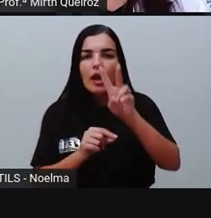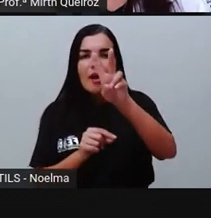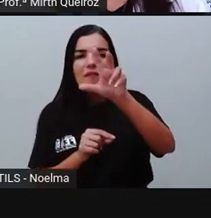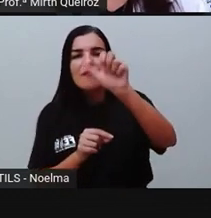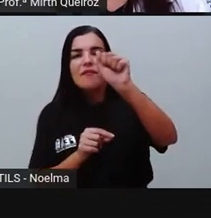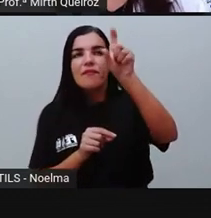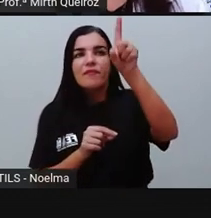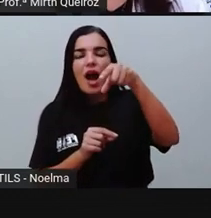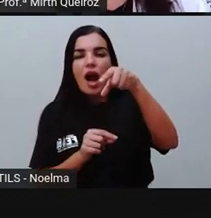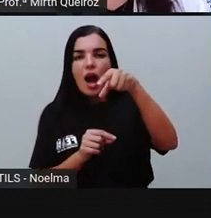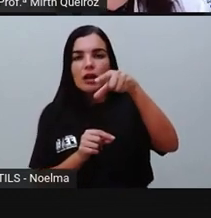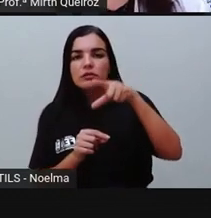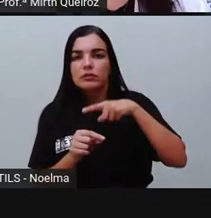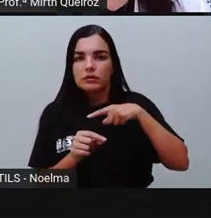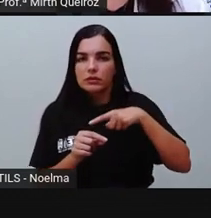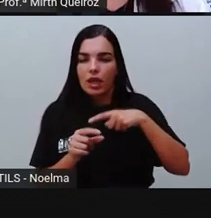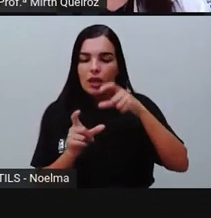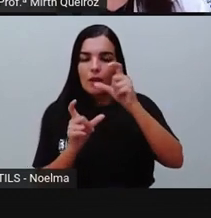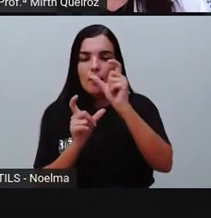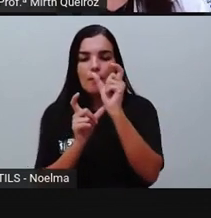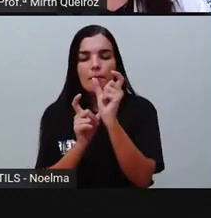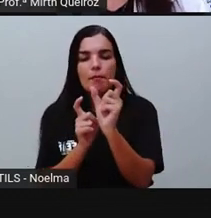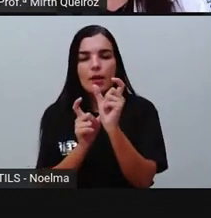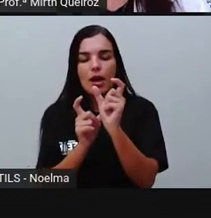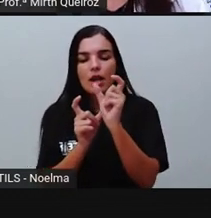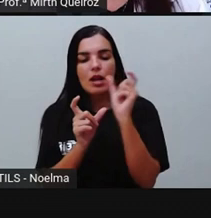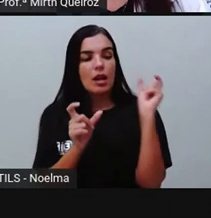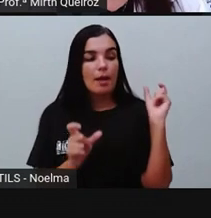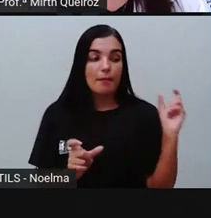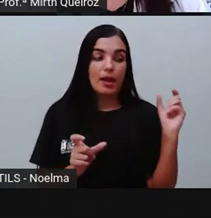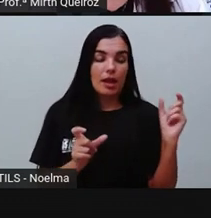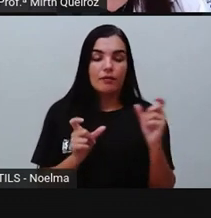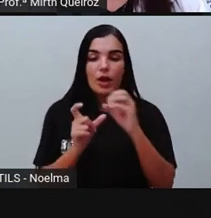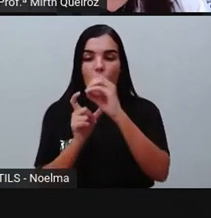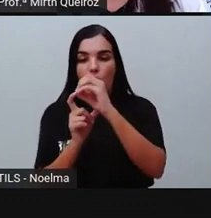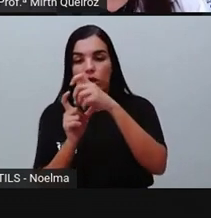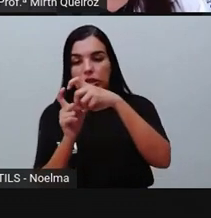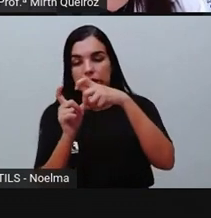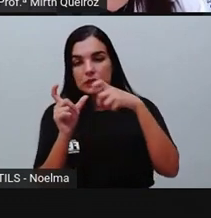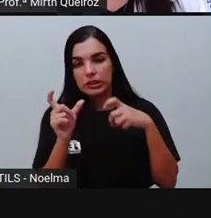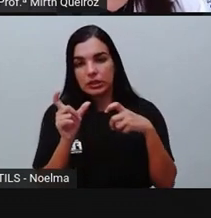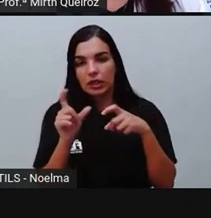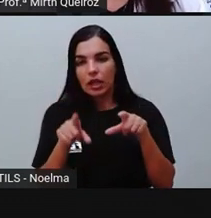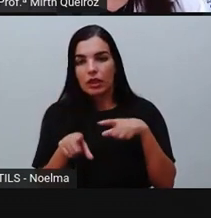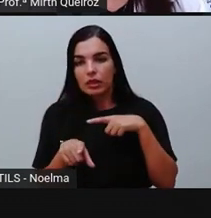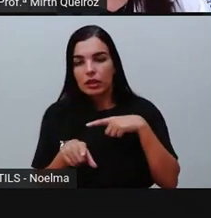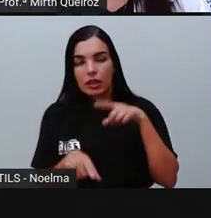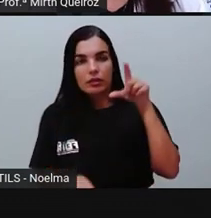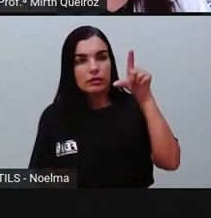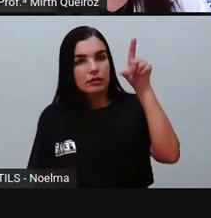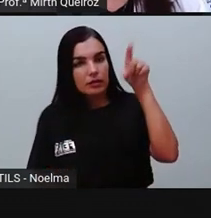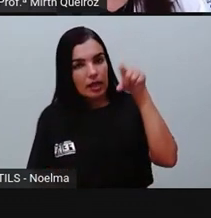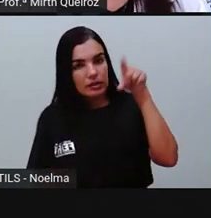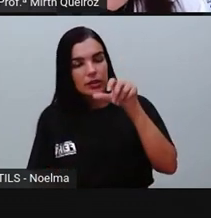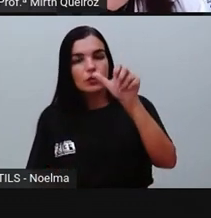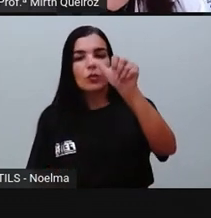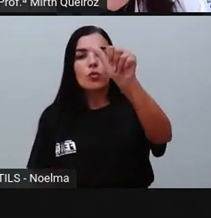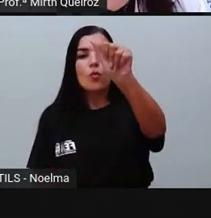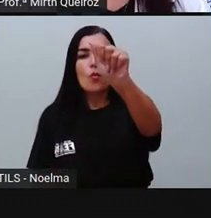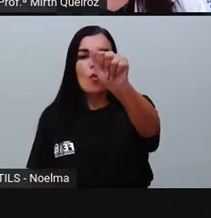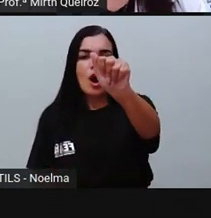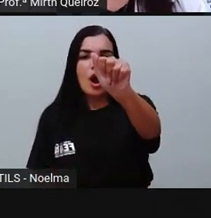É uma palavra oxítona. sílaba mais forte é o vá e termina em A. Então temos um acento ali